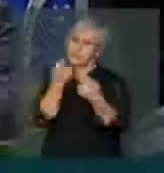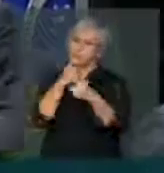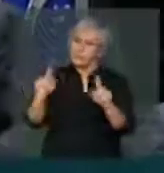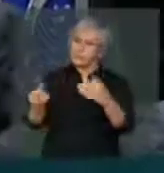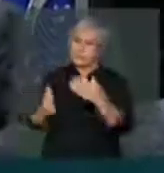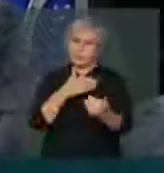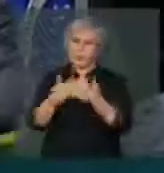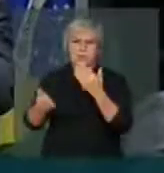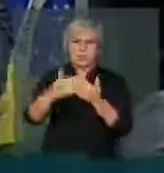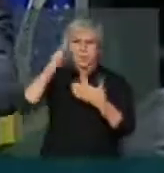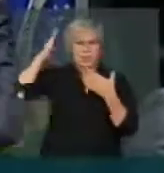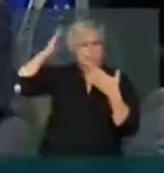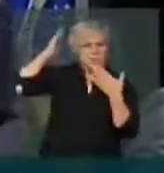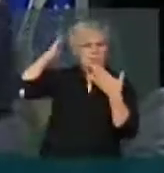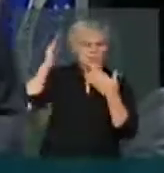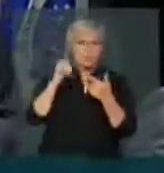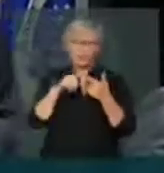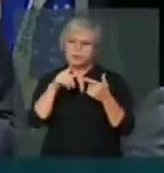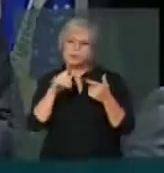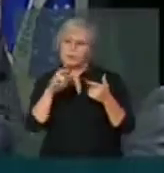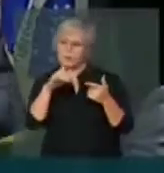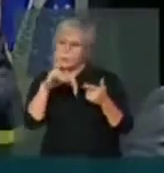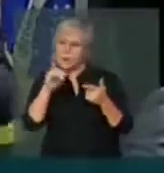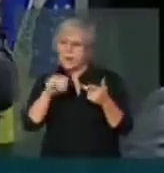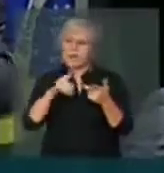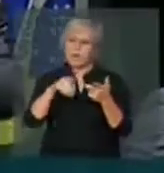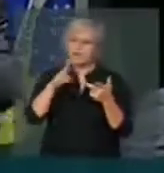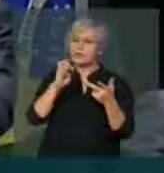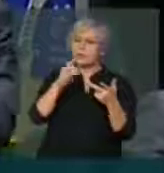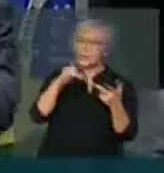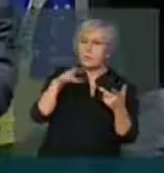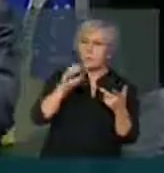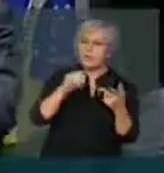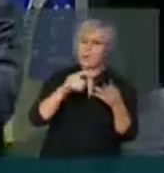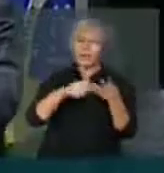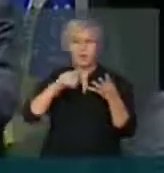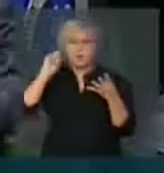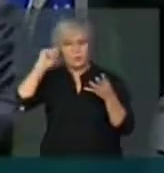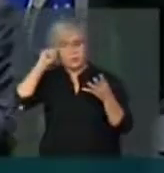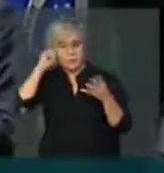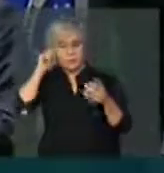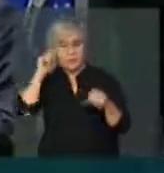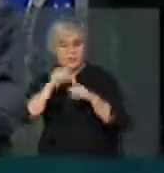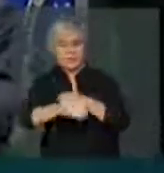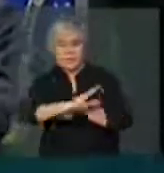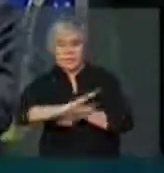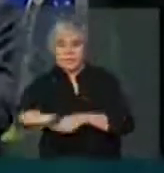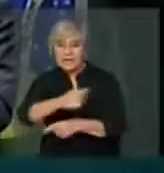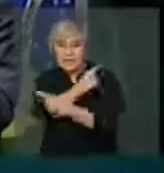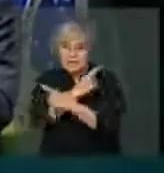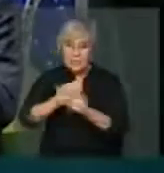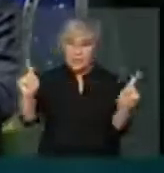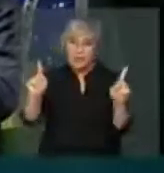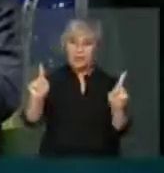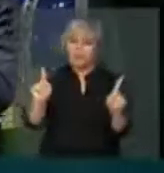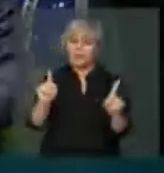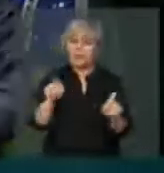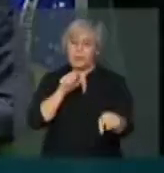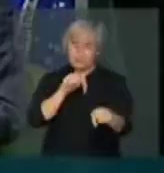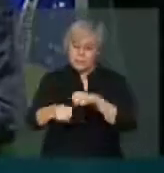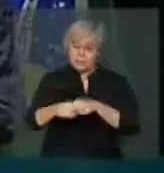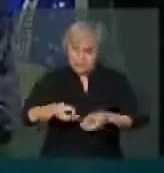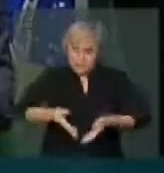índio, pardo, branco ou negro. Não pode matar crianças. Não pode matar um recém